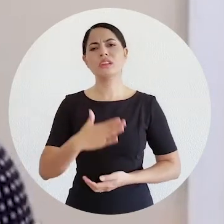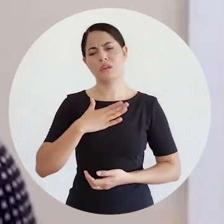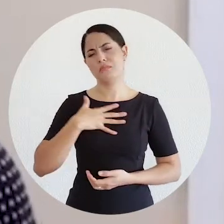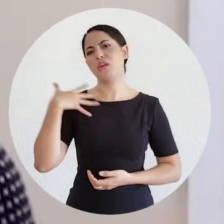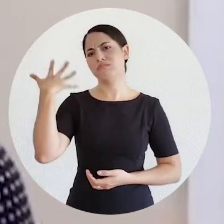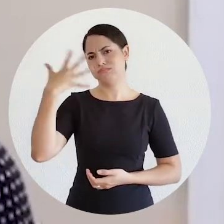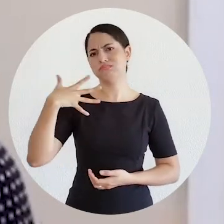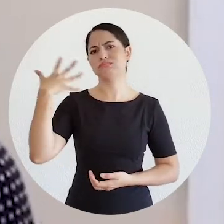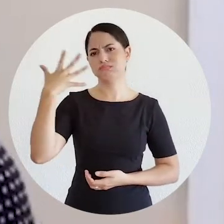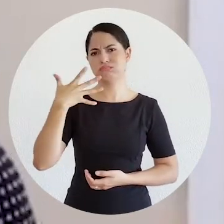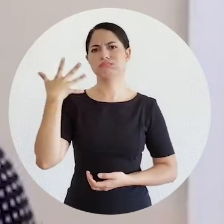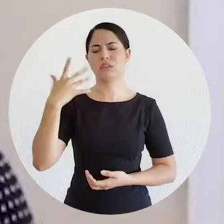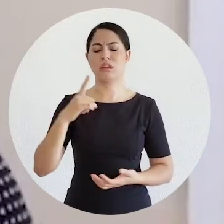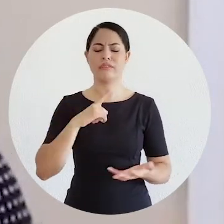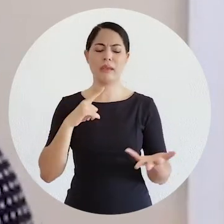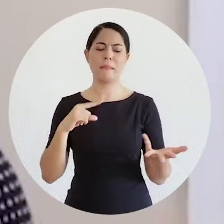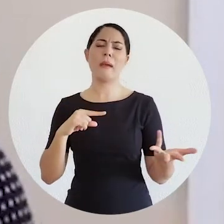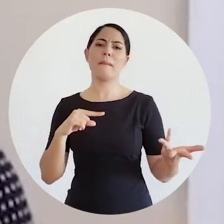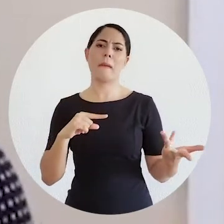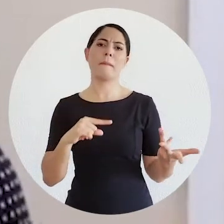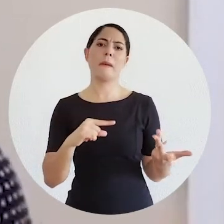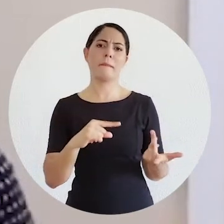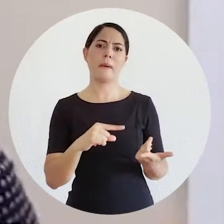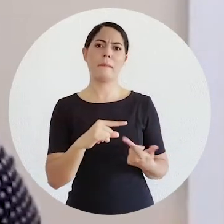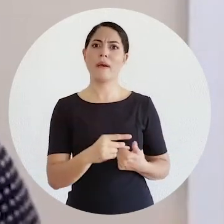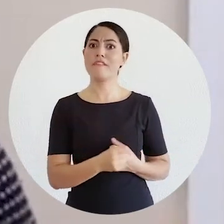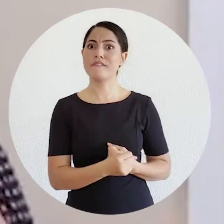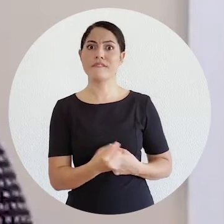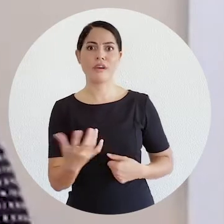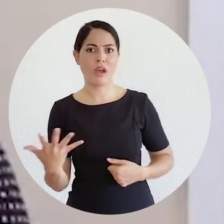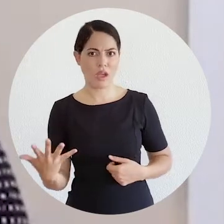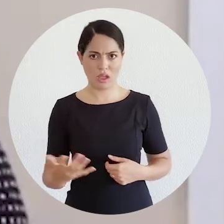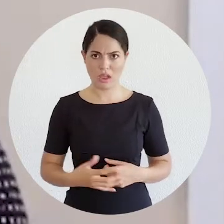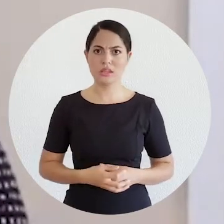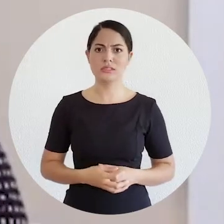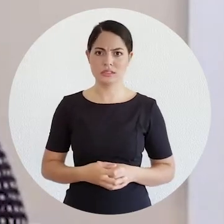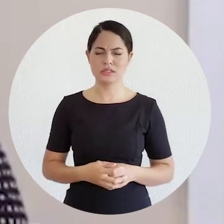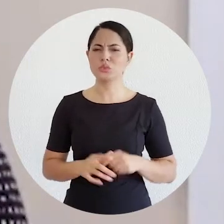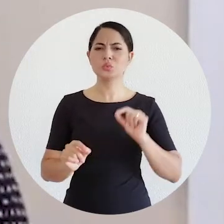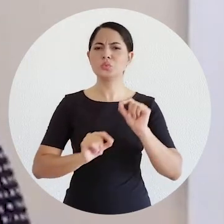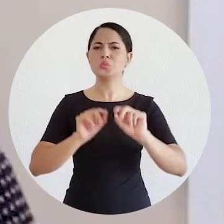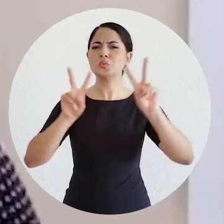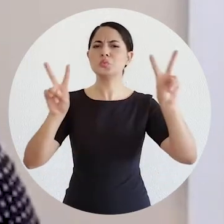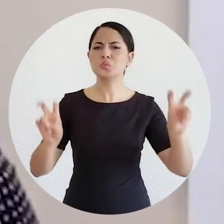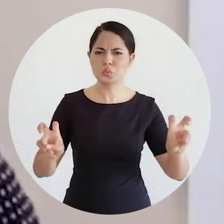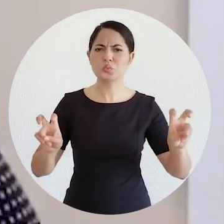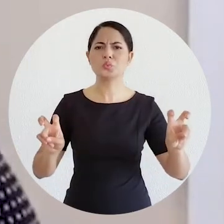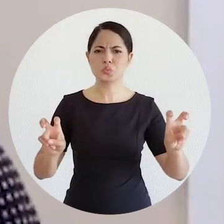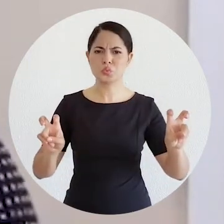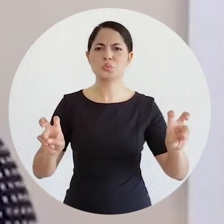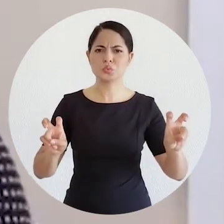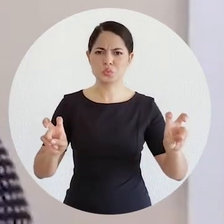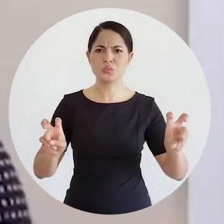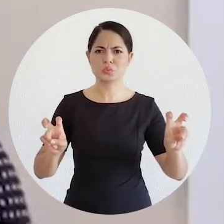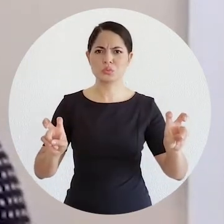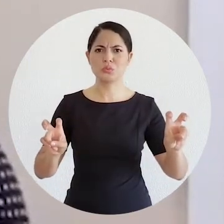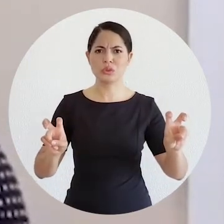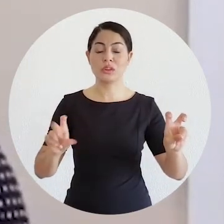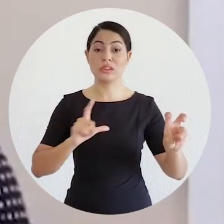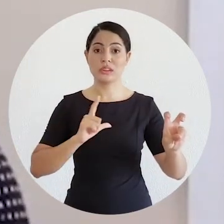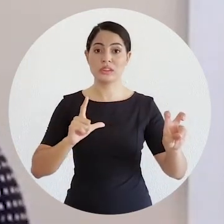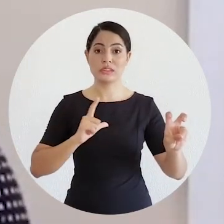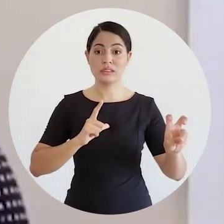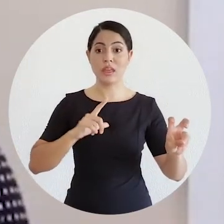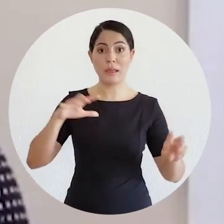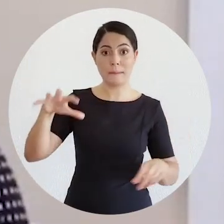praticamente a minha fala toda vai ser baseada, vai ser enfatizada sobre a atuação dos